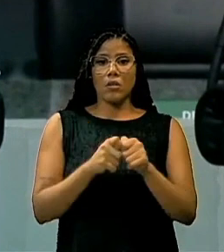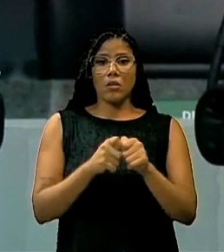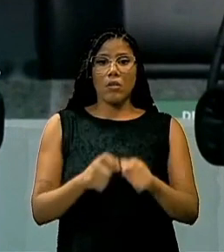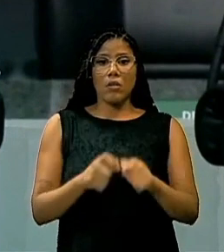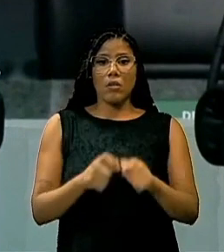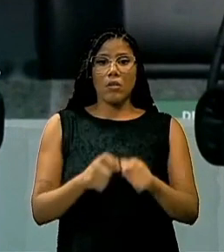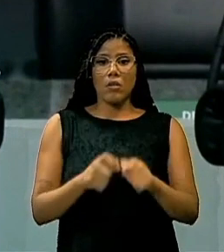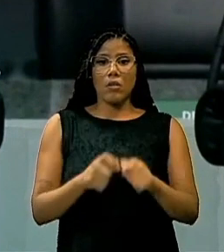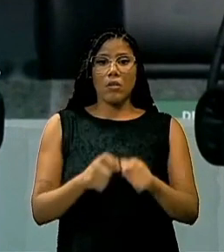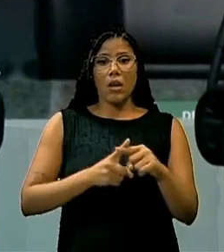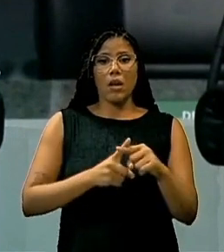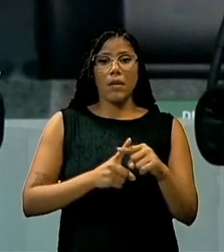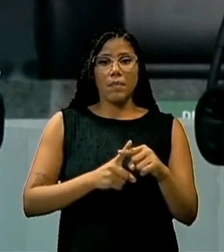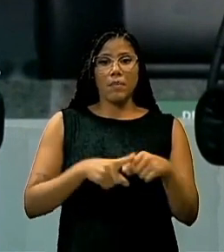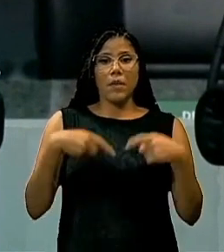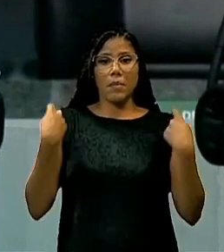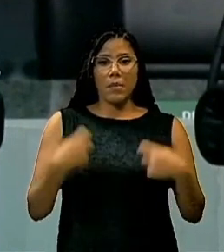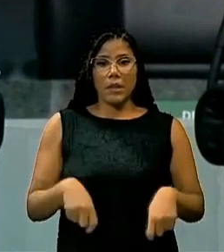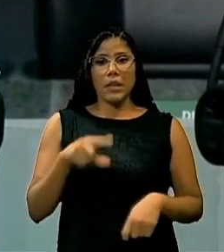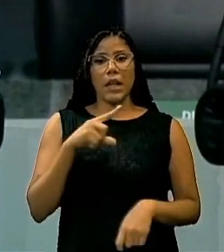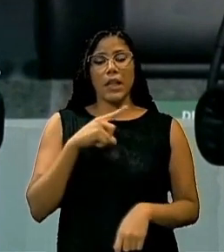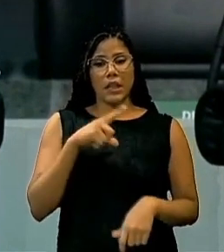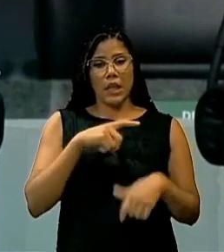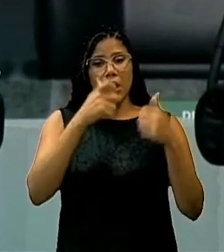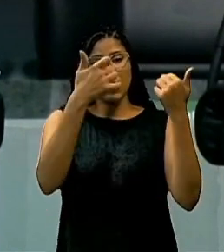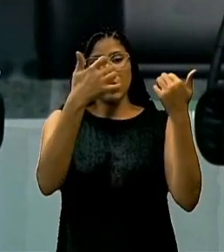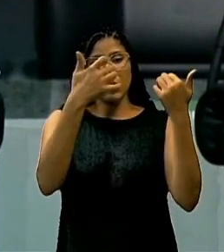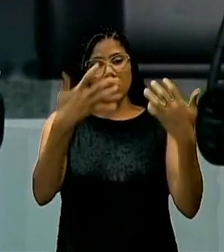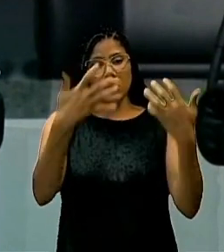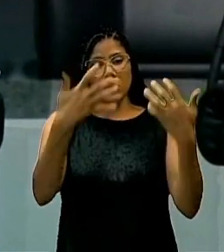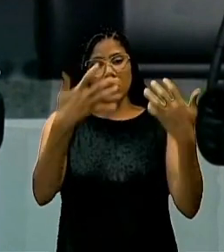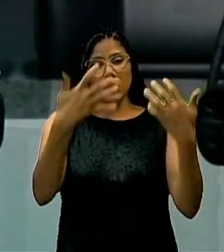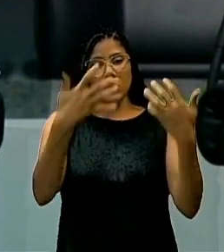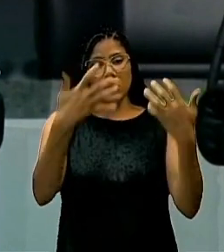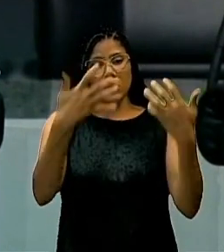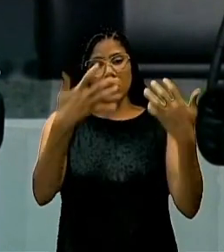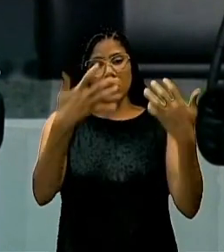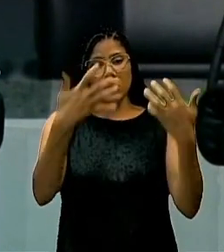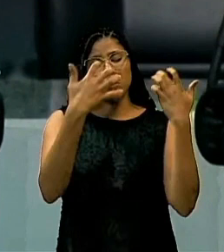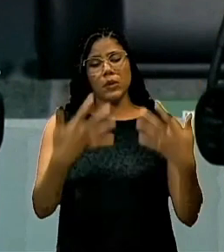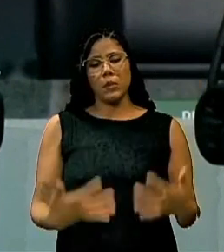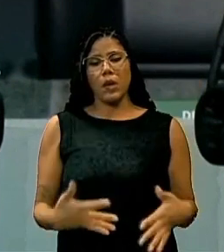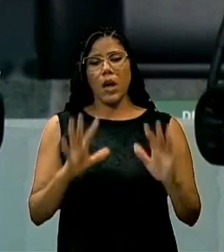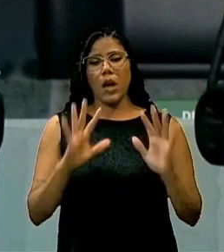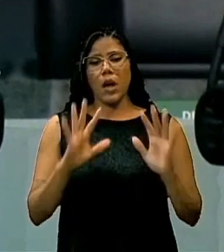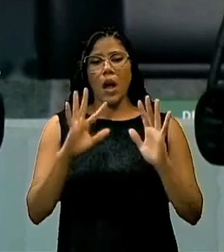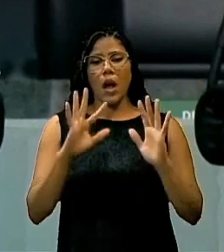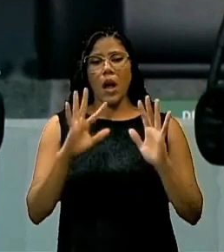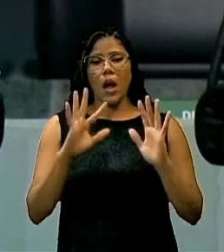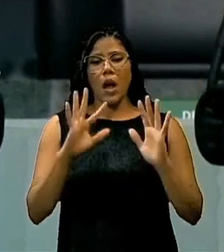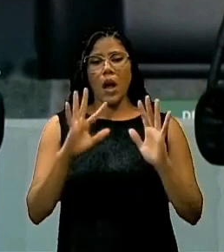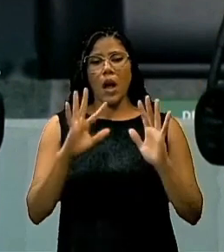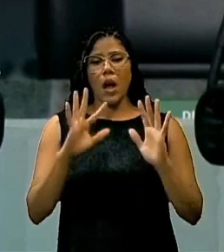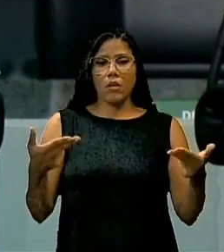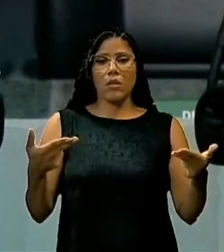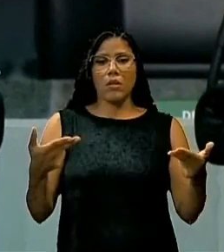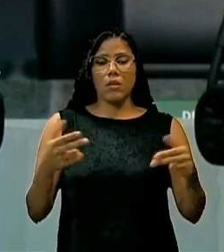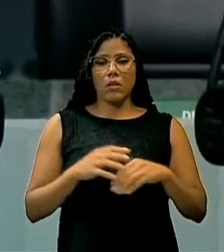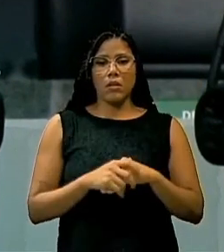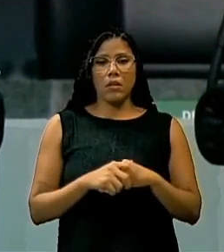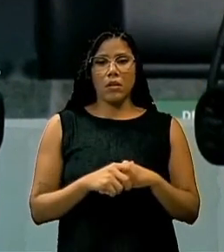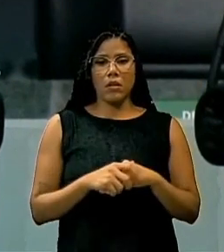Por quê? Porque deve ter algum fundo de verdade ou acontecendo algo para assim não aconteça.